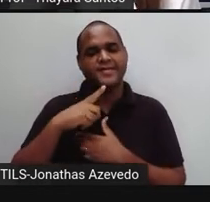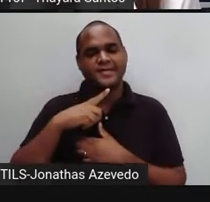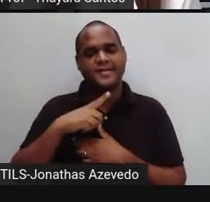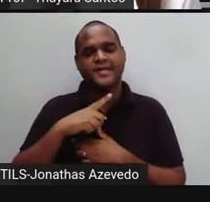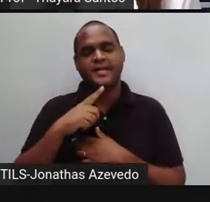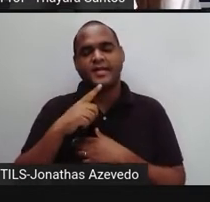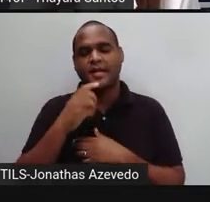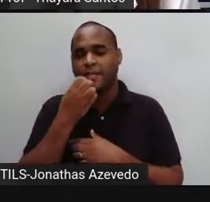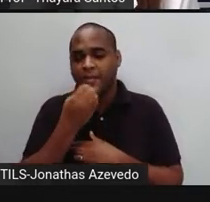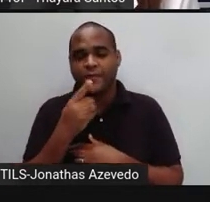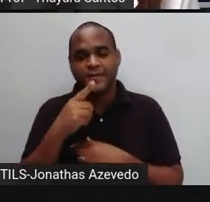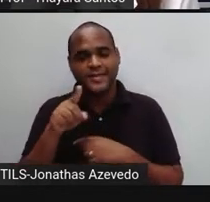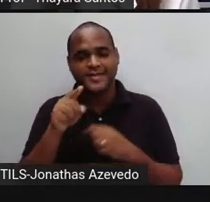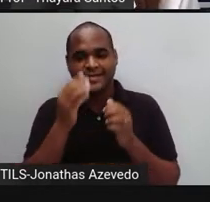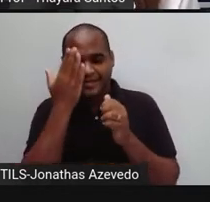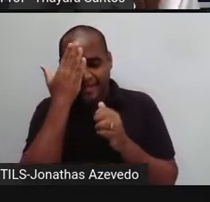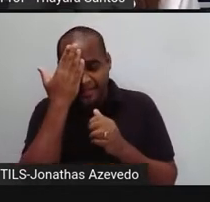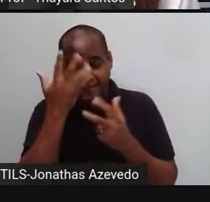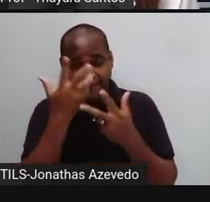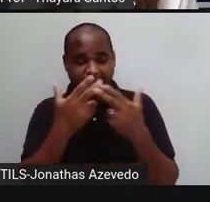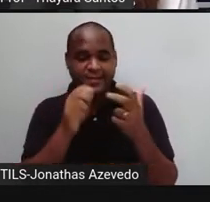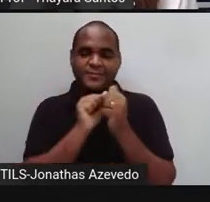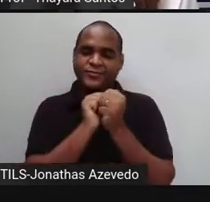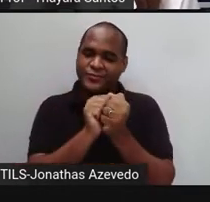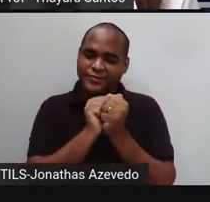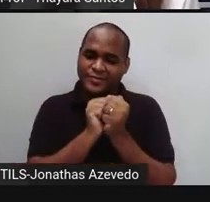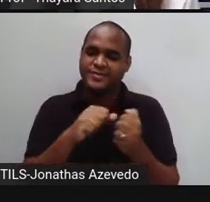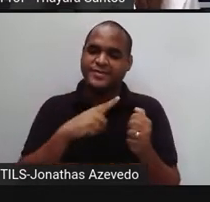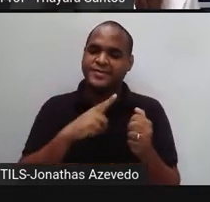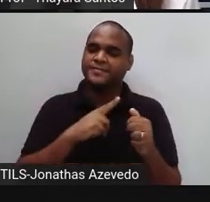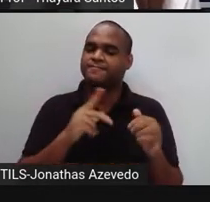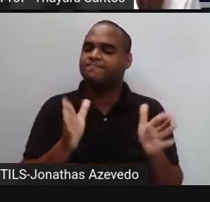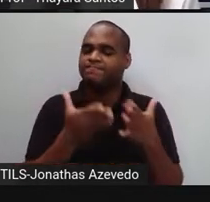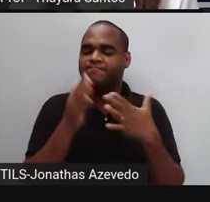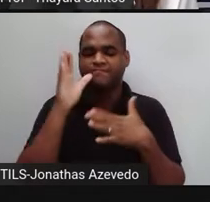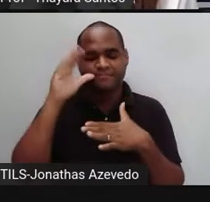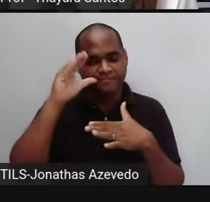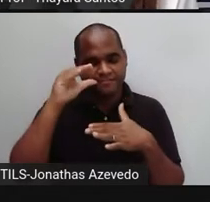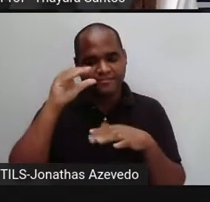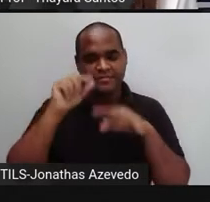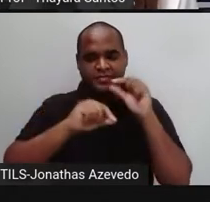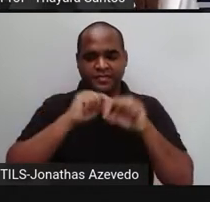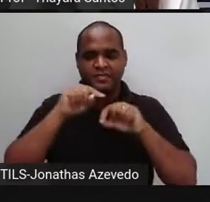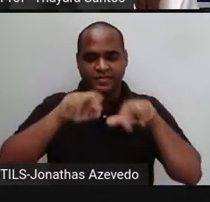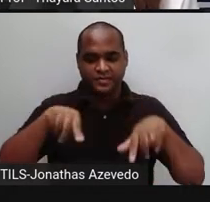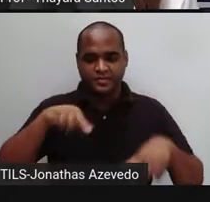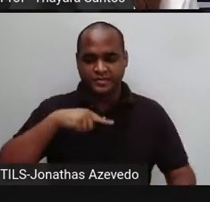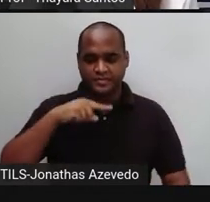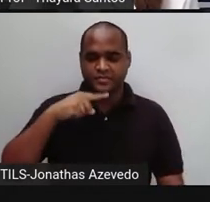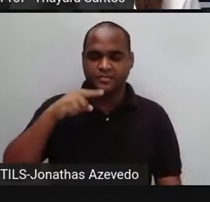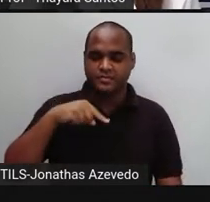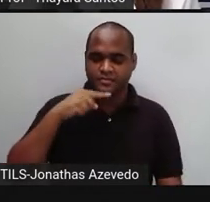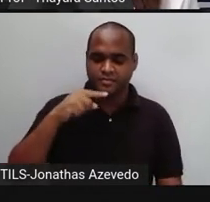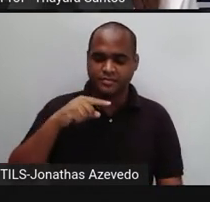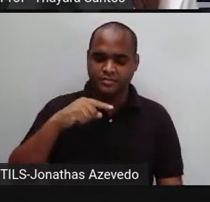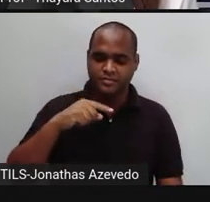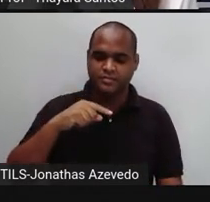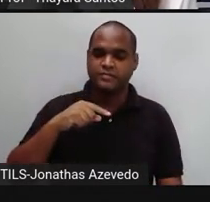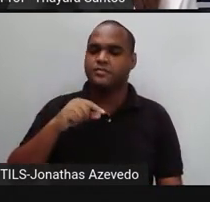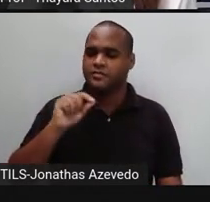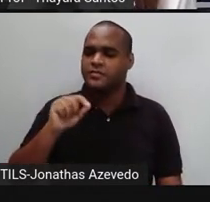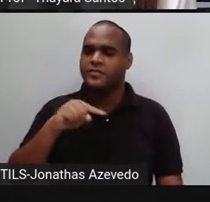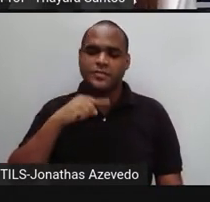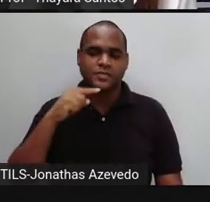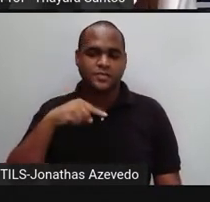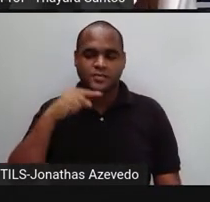saber que vocês estão aí do outro lado acompanhando, estimulando a curiosidade de vocês, tirando as dúvidas, levando essas dúvidas